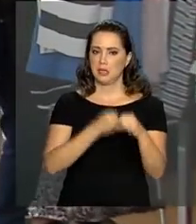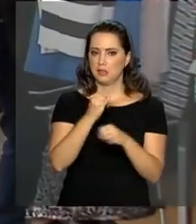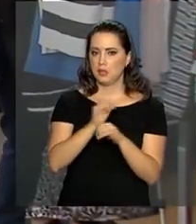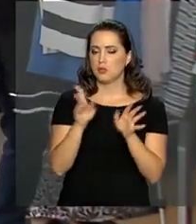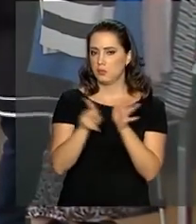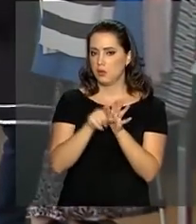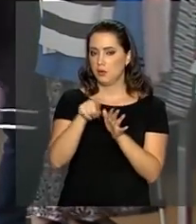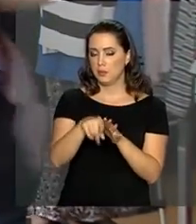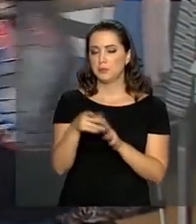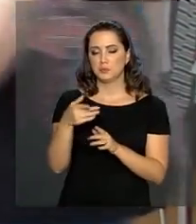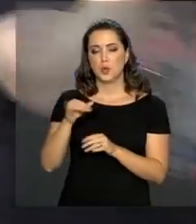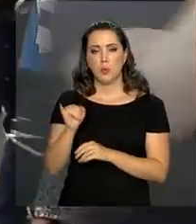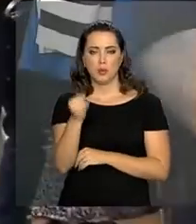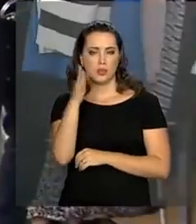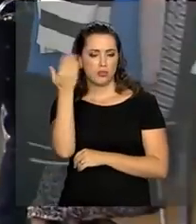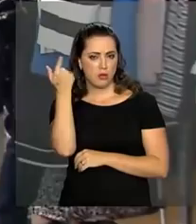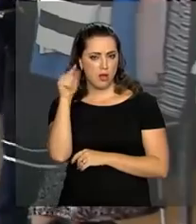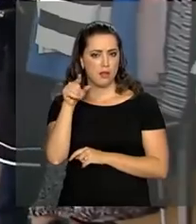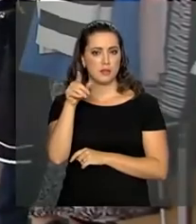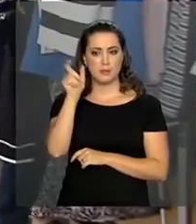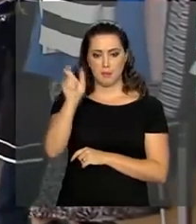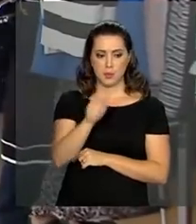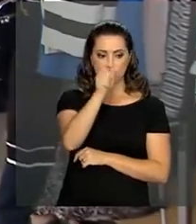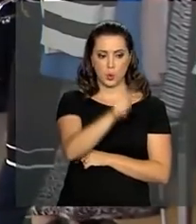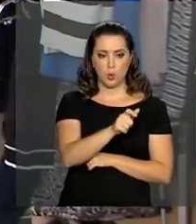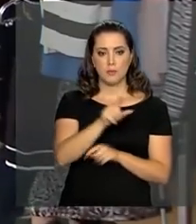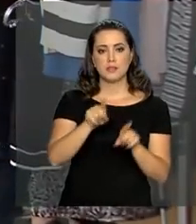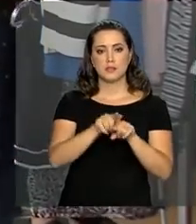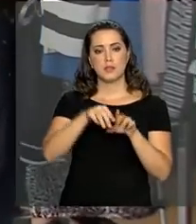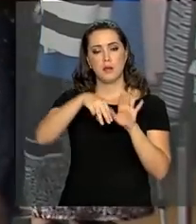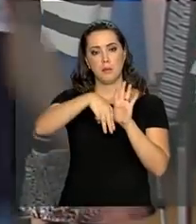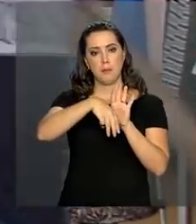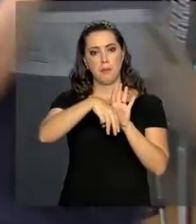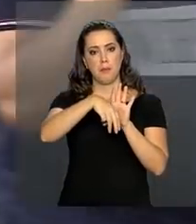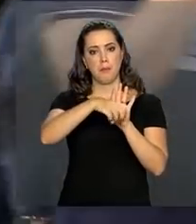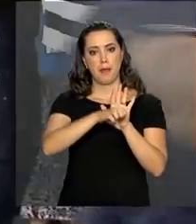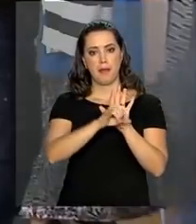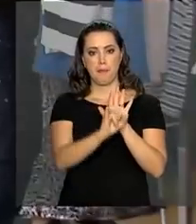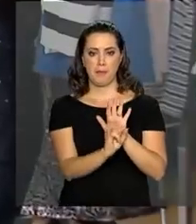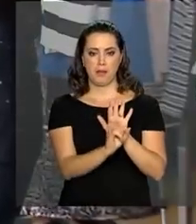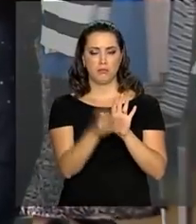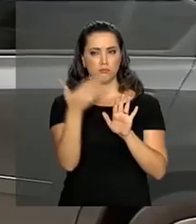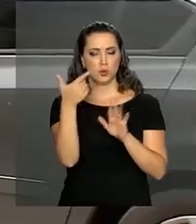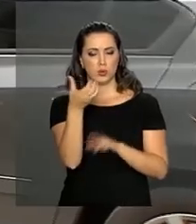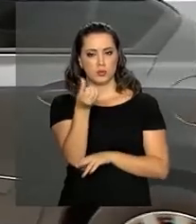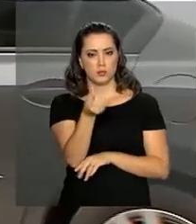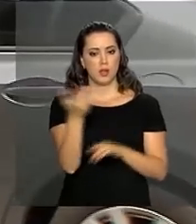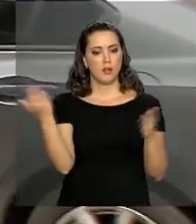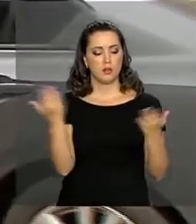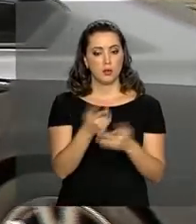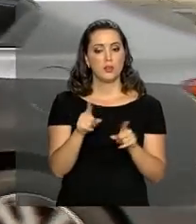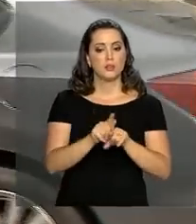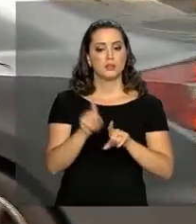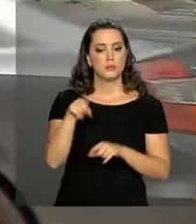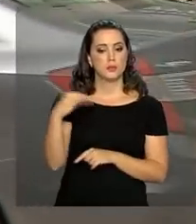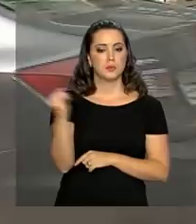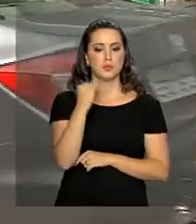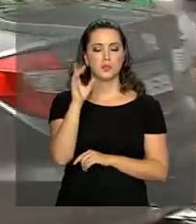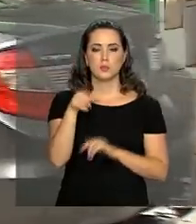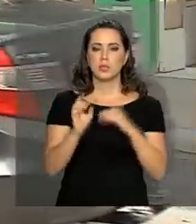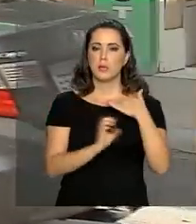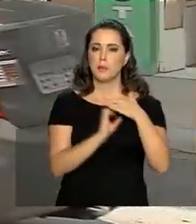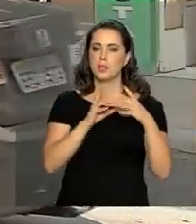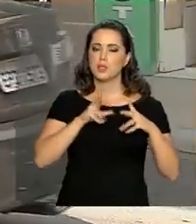possibilidade já existia para pessoas físicas e microempreendedores individuais desde 2016. E agora valerá também para